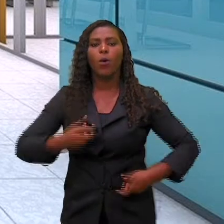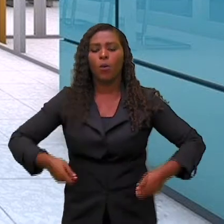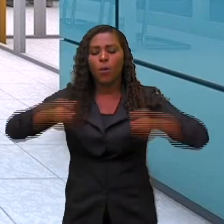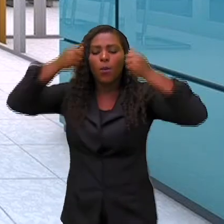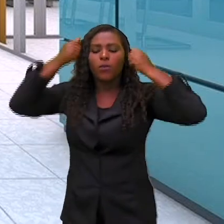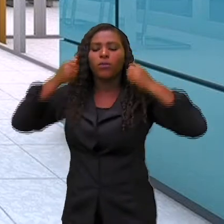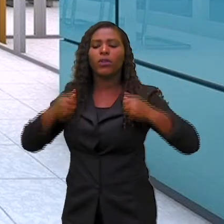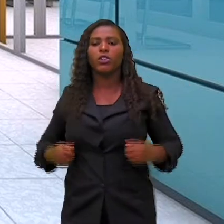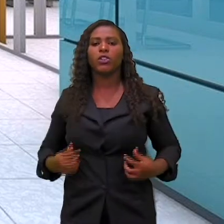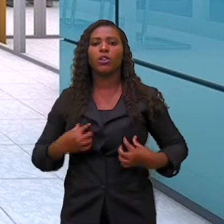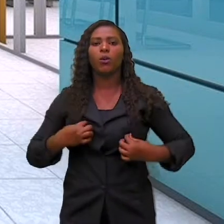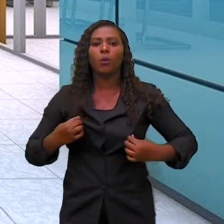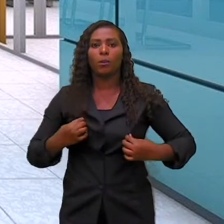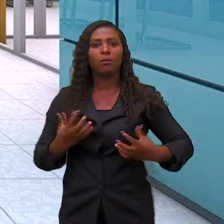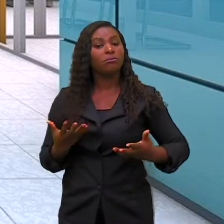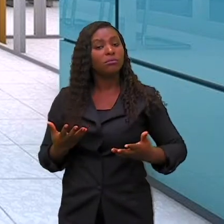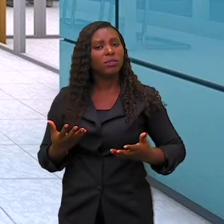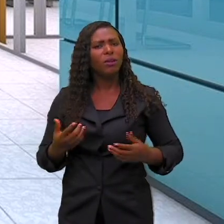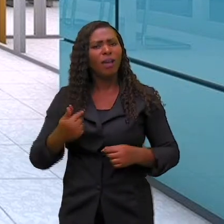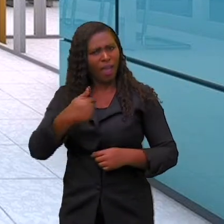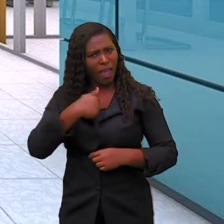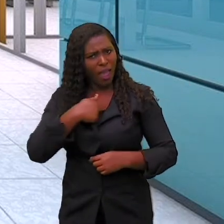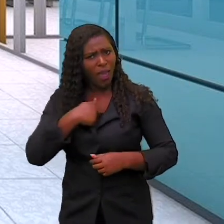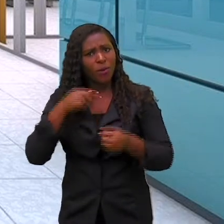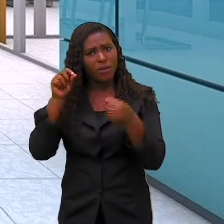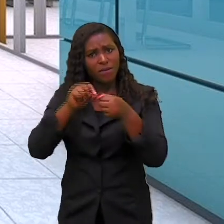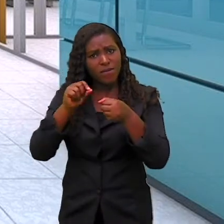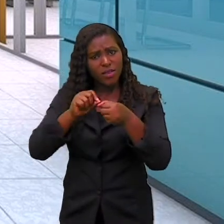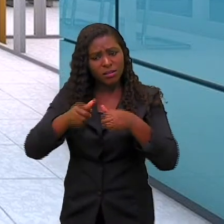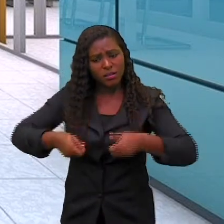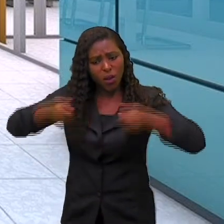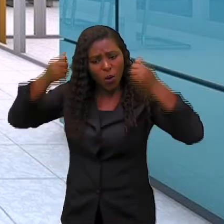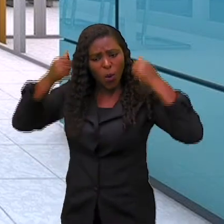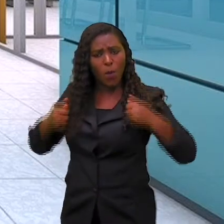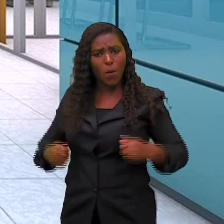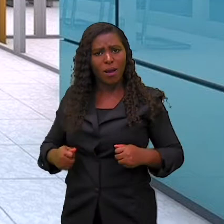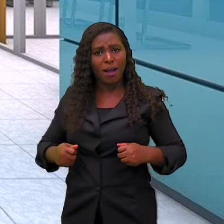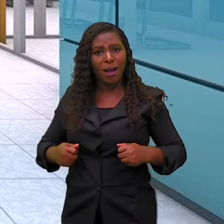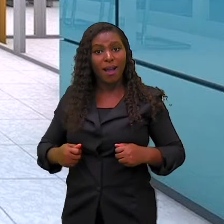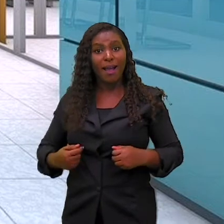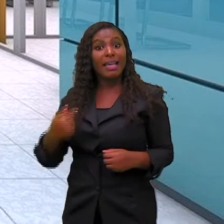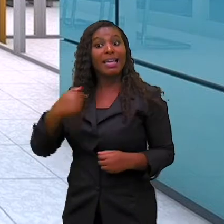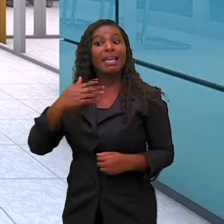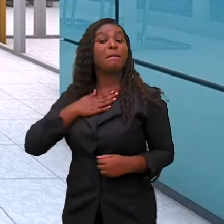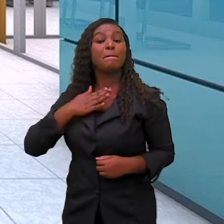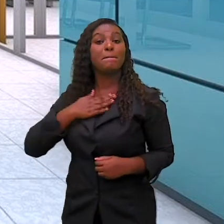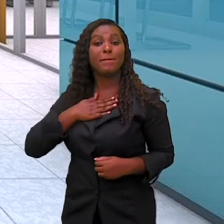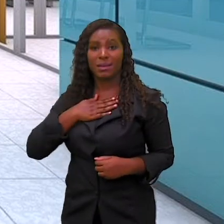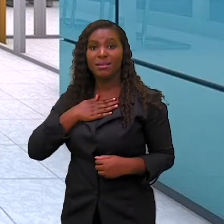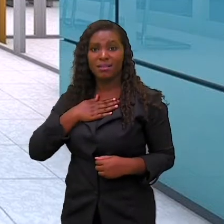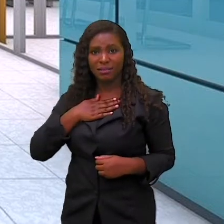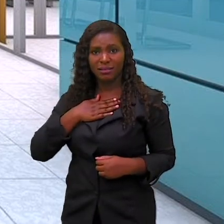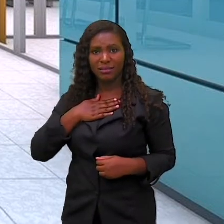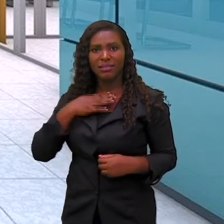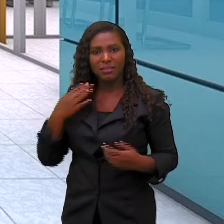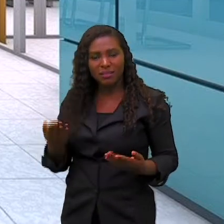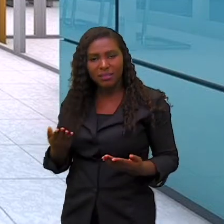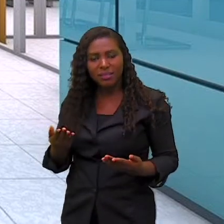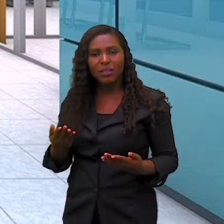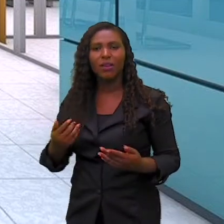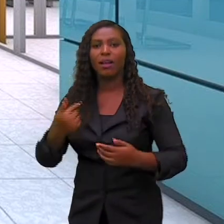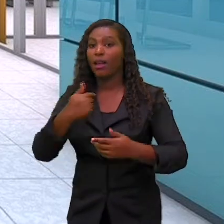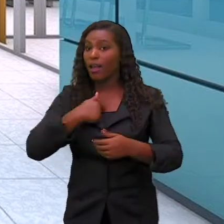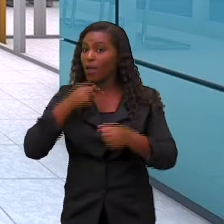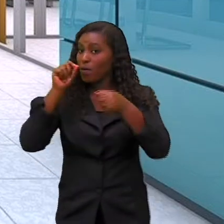me vesti. E quem recebeu a ação? Eu mesma. Então, isso é reflexivo. Eu faço a